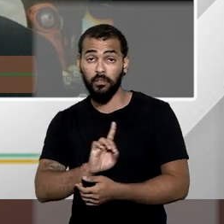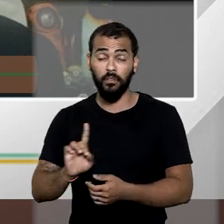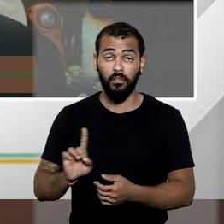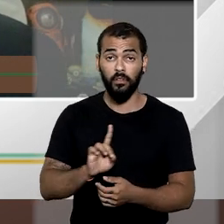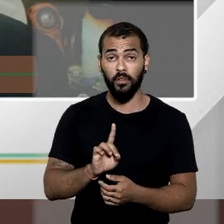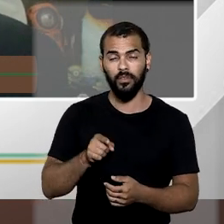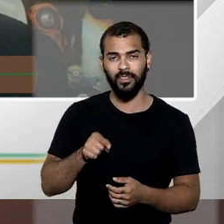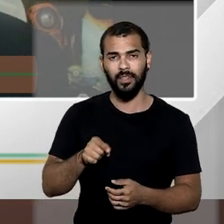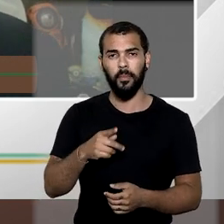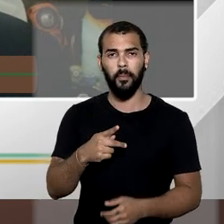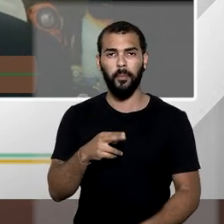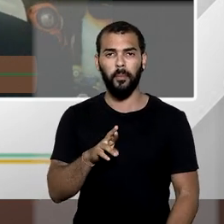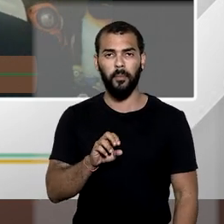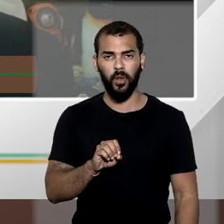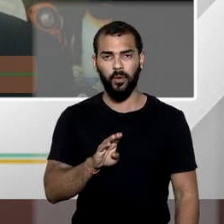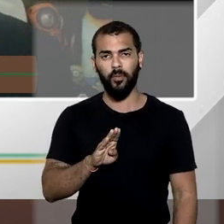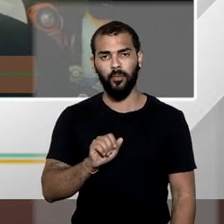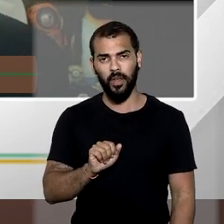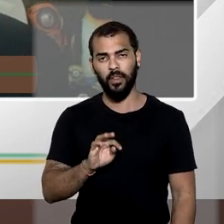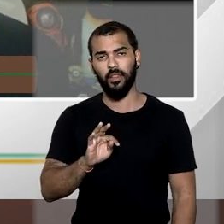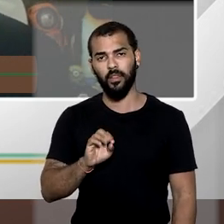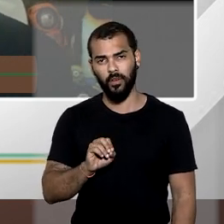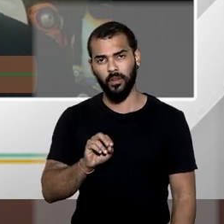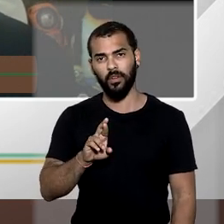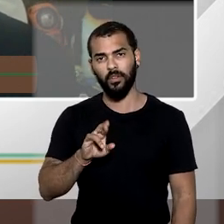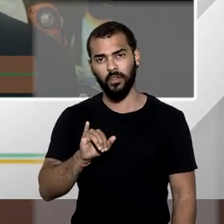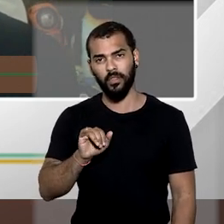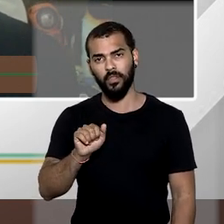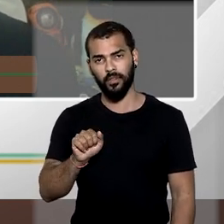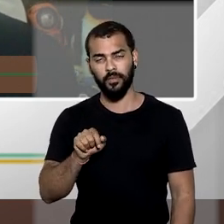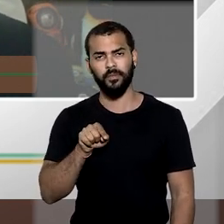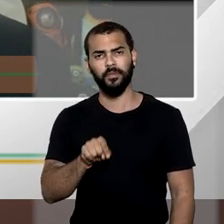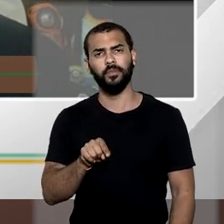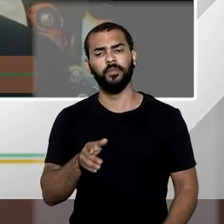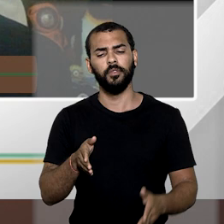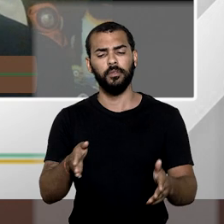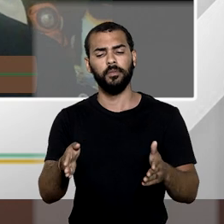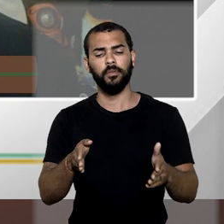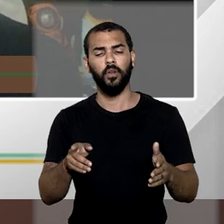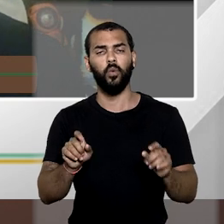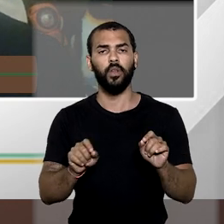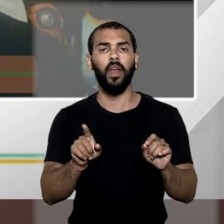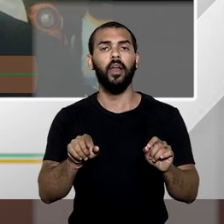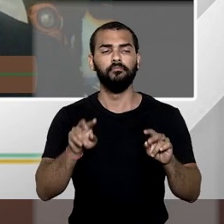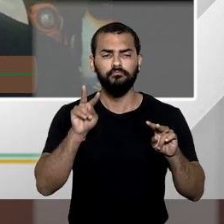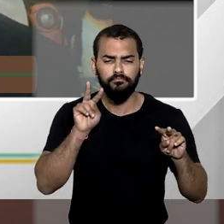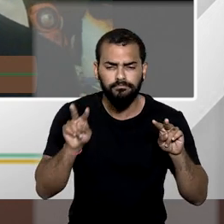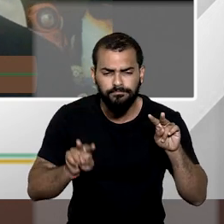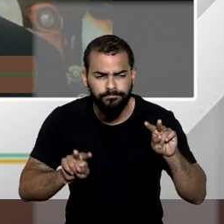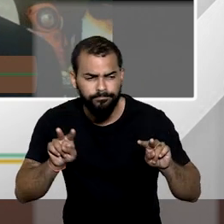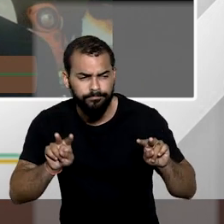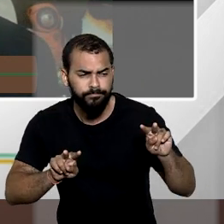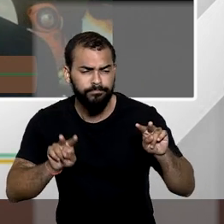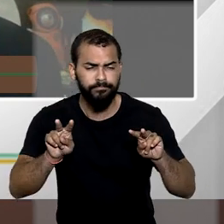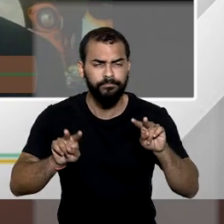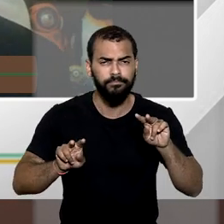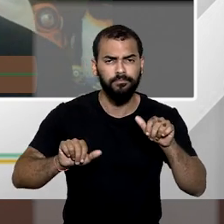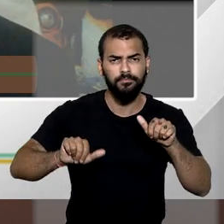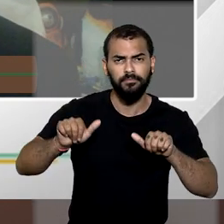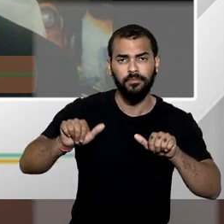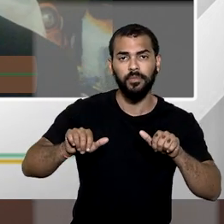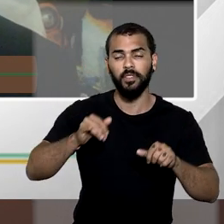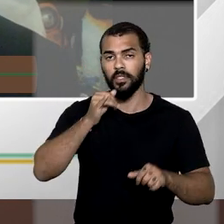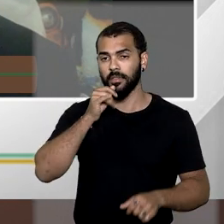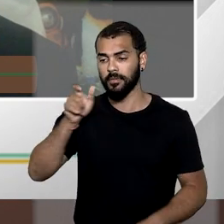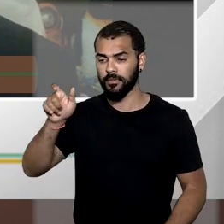desapropriações ela é sobretudo uma fase pericial ou seja as partes